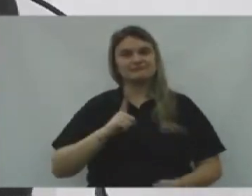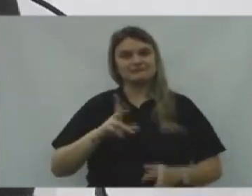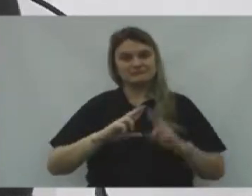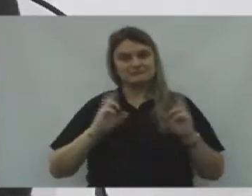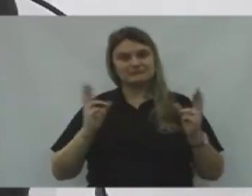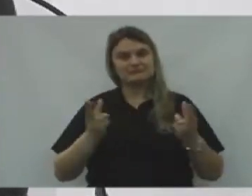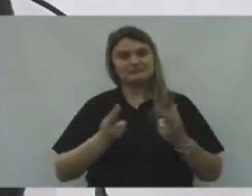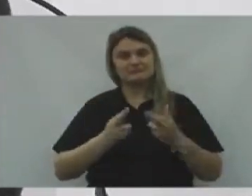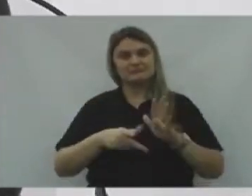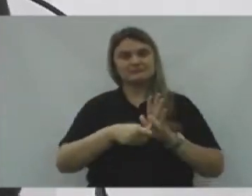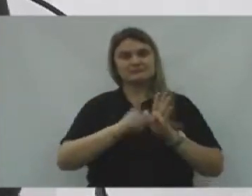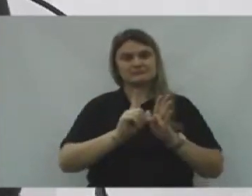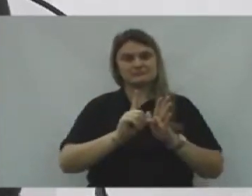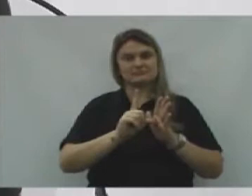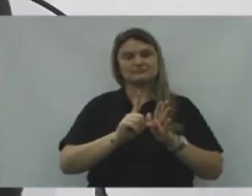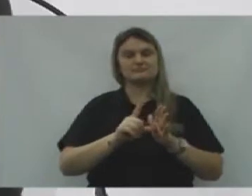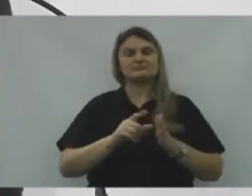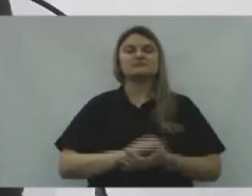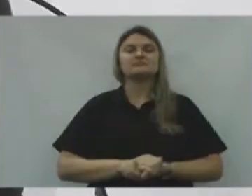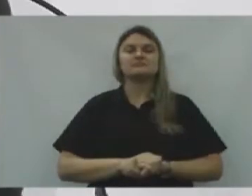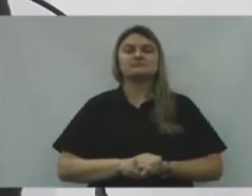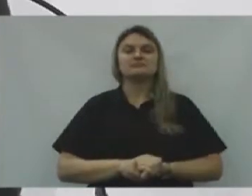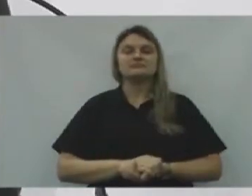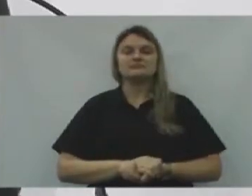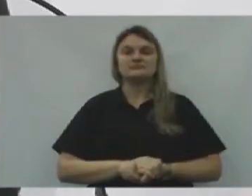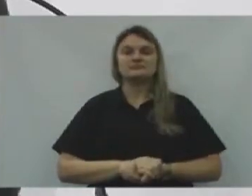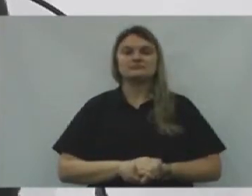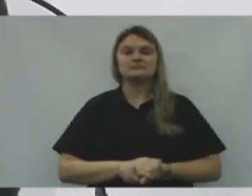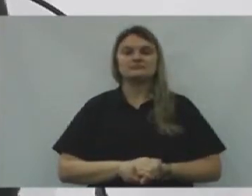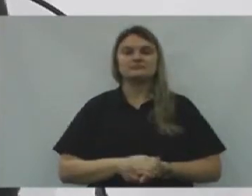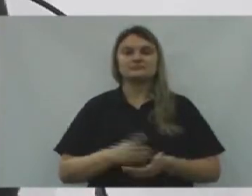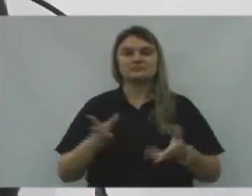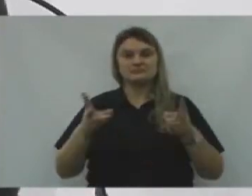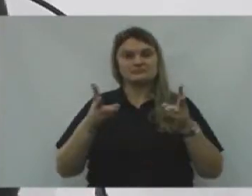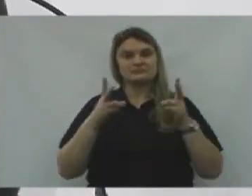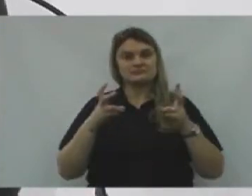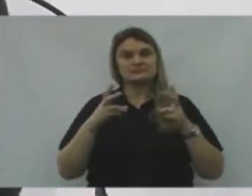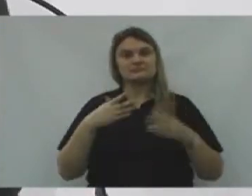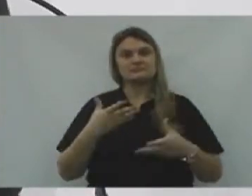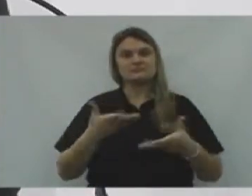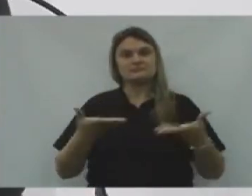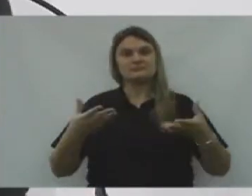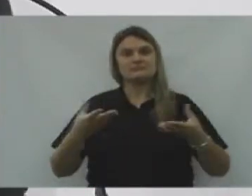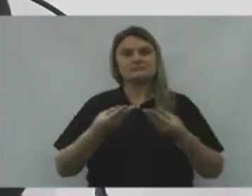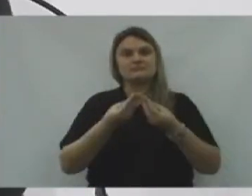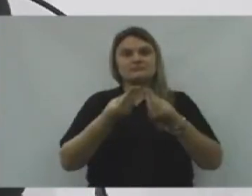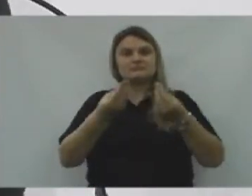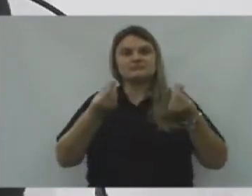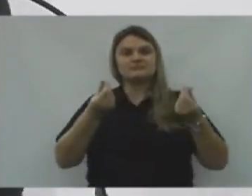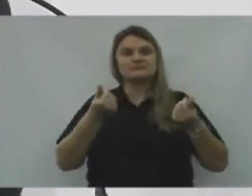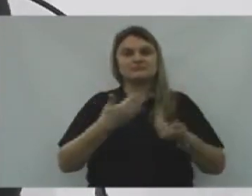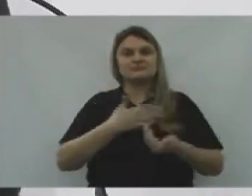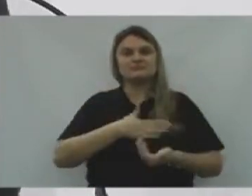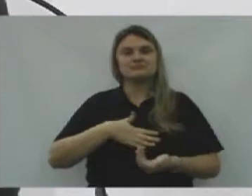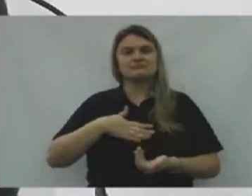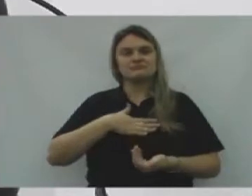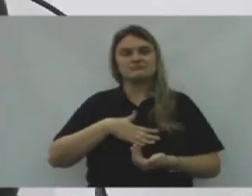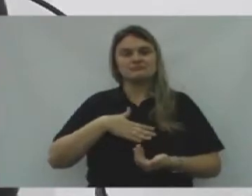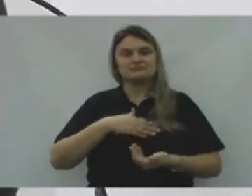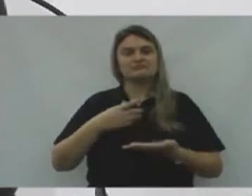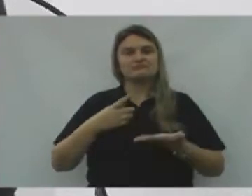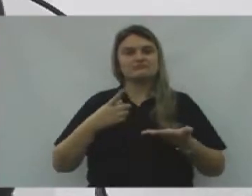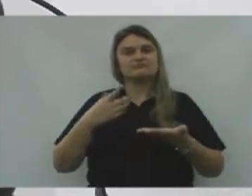reunião antes da sessão, Onde dá para ver que o ambiente é leve, é agradável, Nós